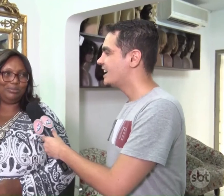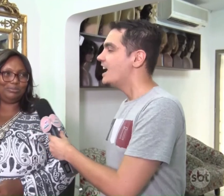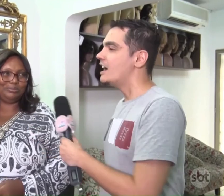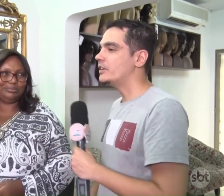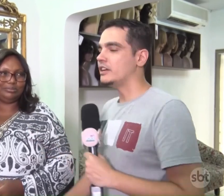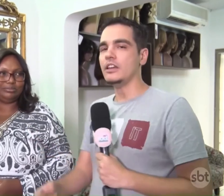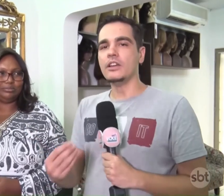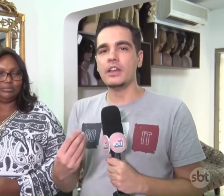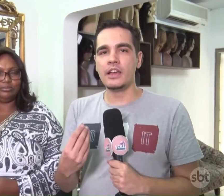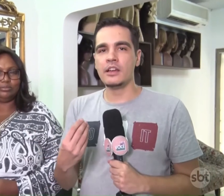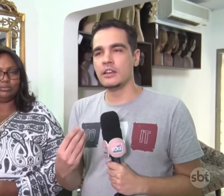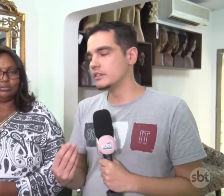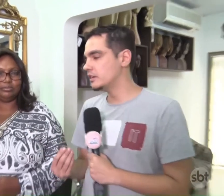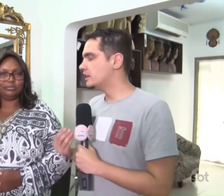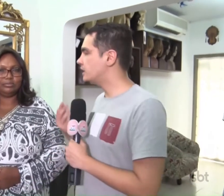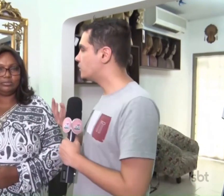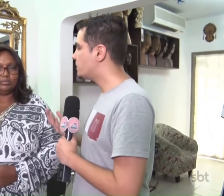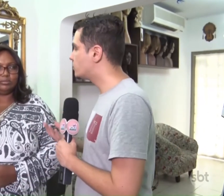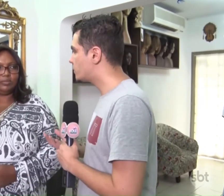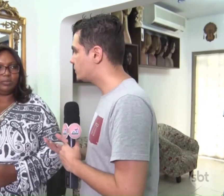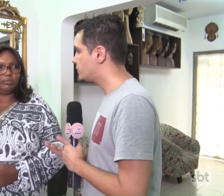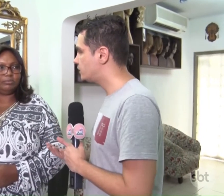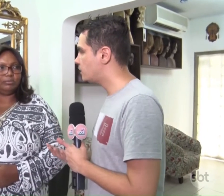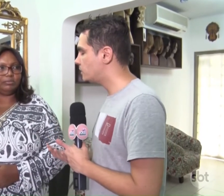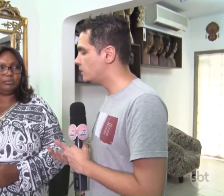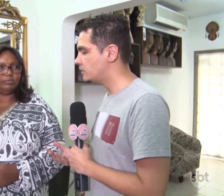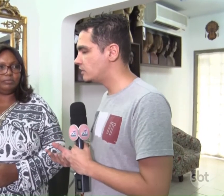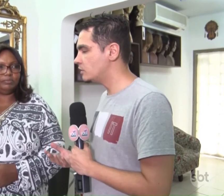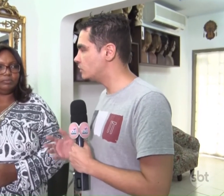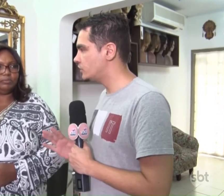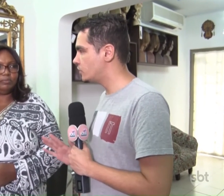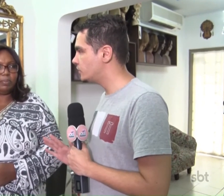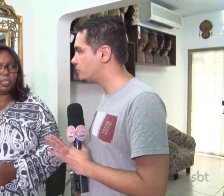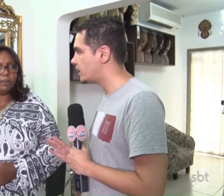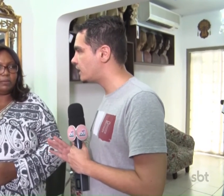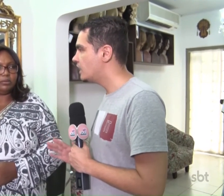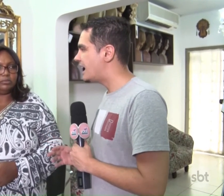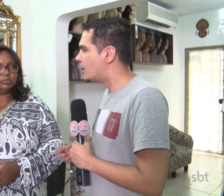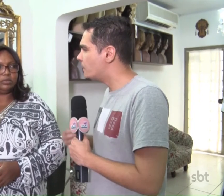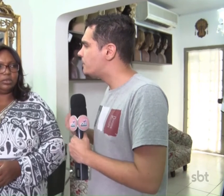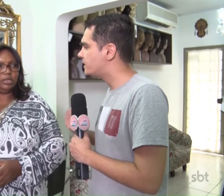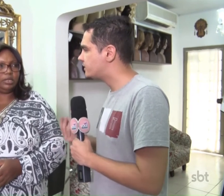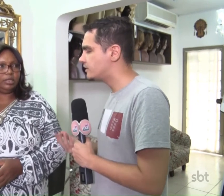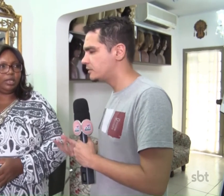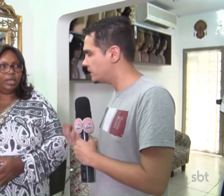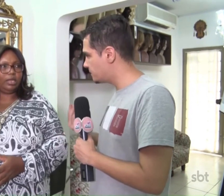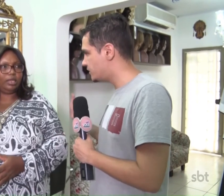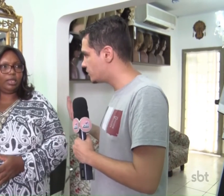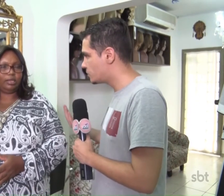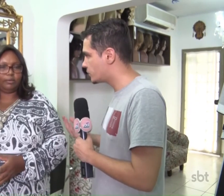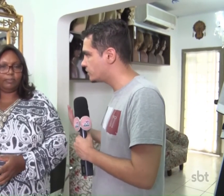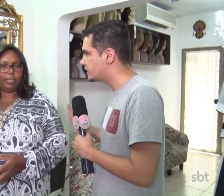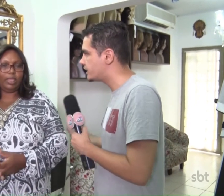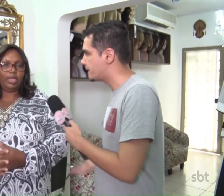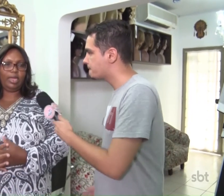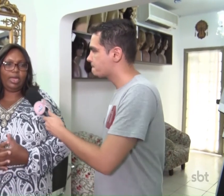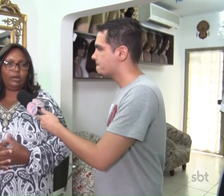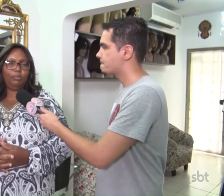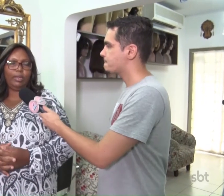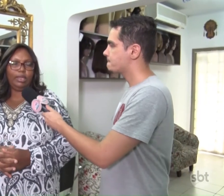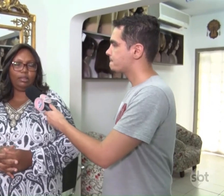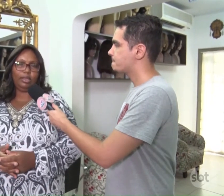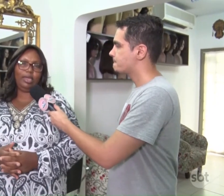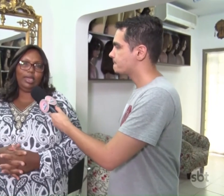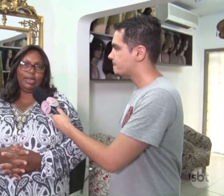maravilha. Agora, a Renata comentou que você tem uma doença que eu nunca tinha ouvido falar. A alopérsia. Explica para a gente um pouquinho o que é.